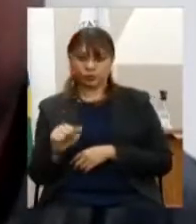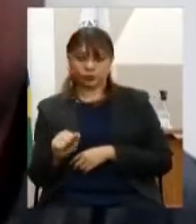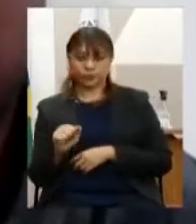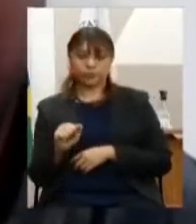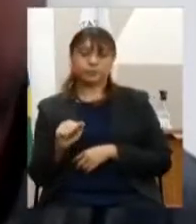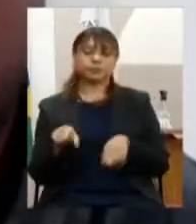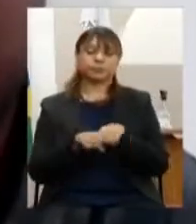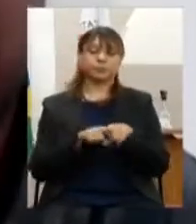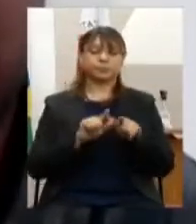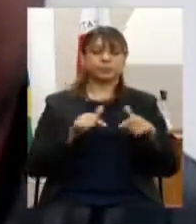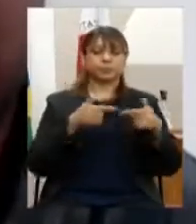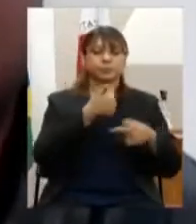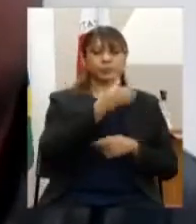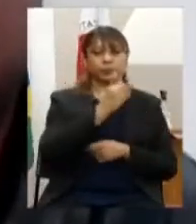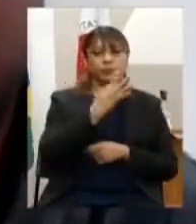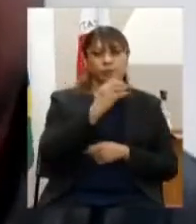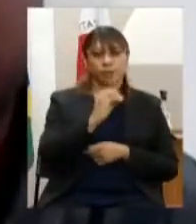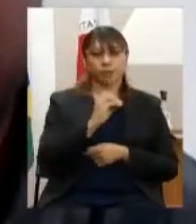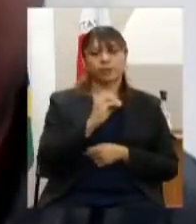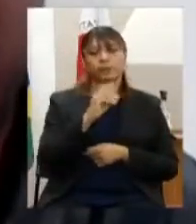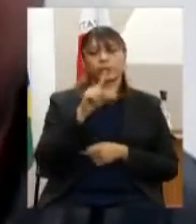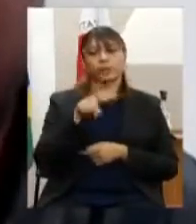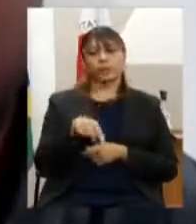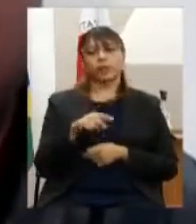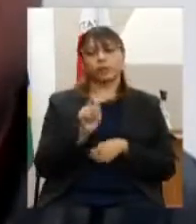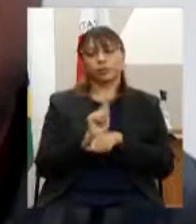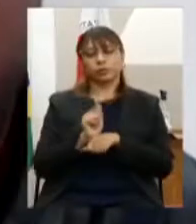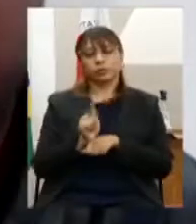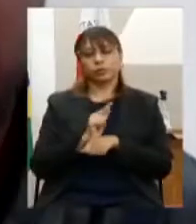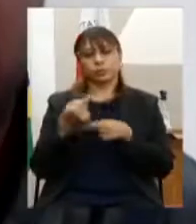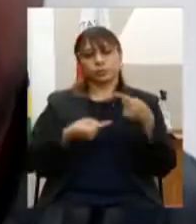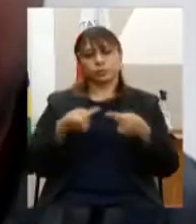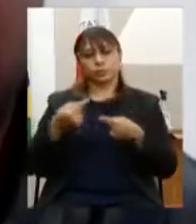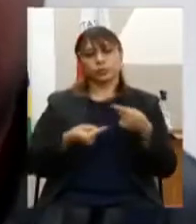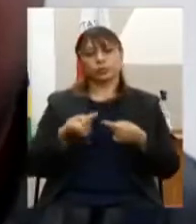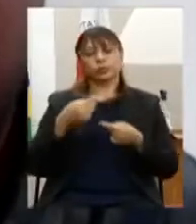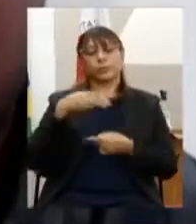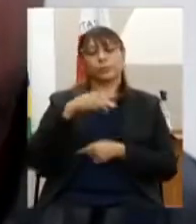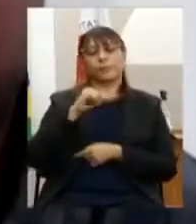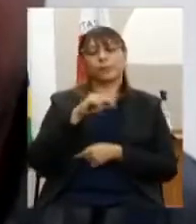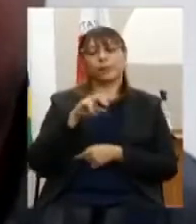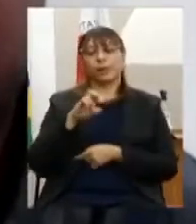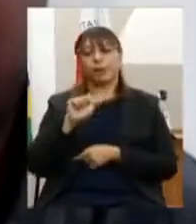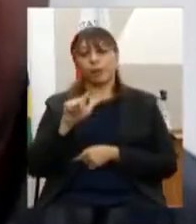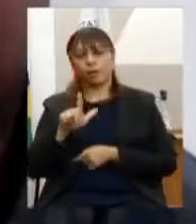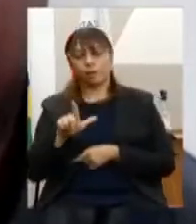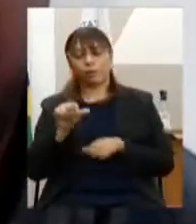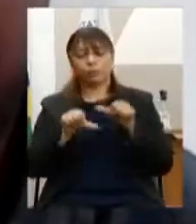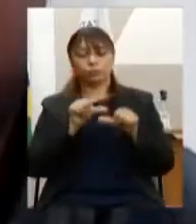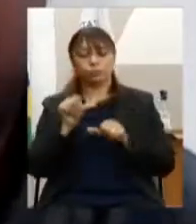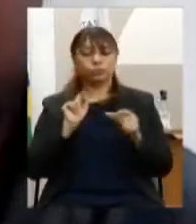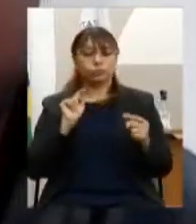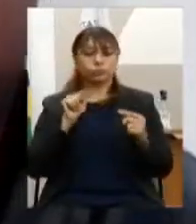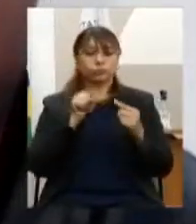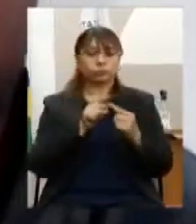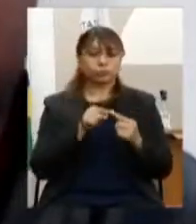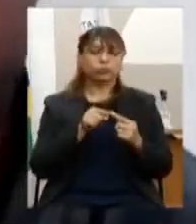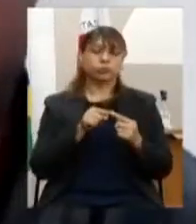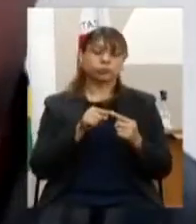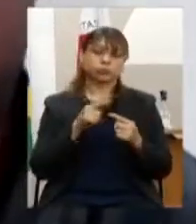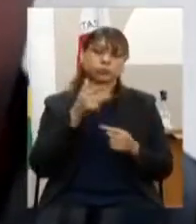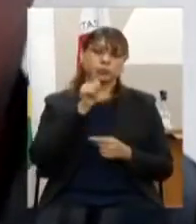1040 gestão de políticas minerárias conforme se segue alterar a finalidade para fortalecer a vocação